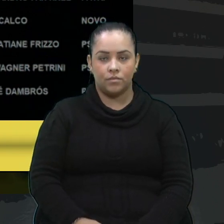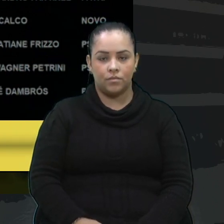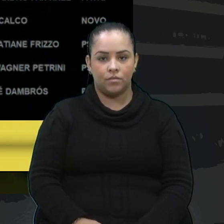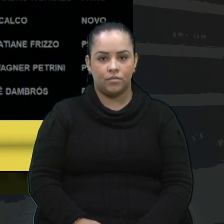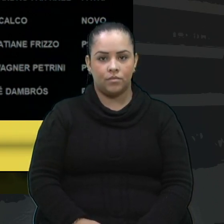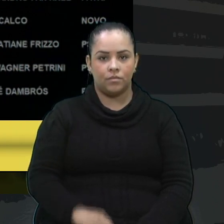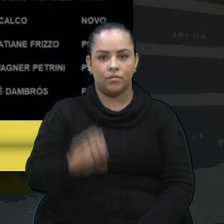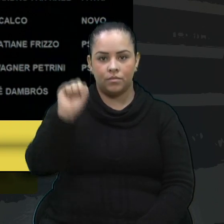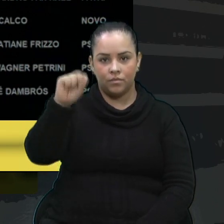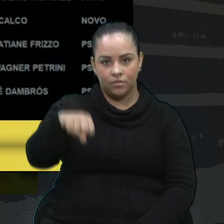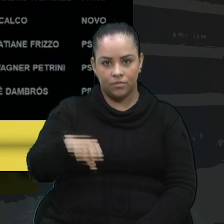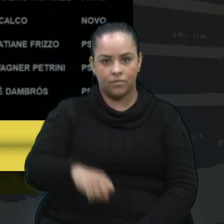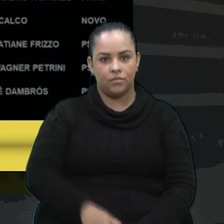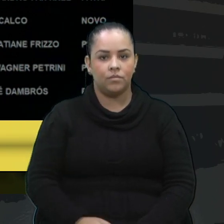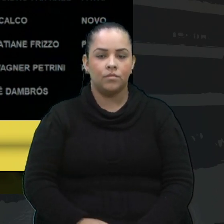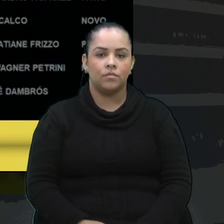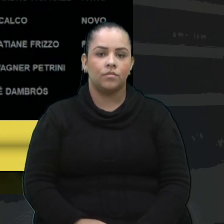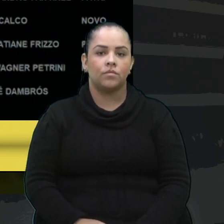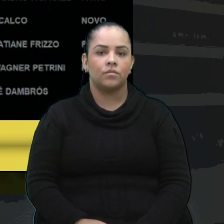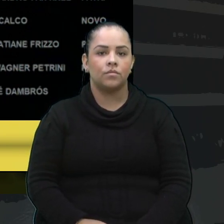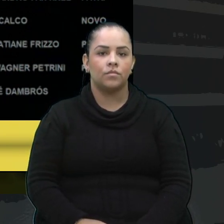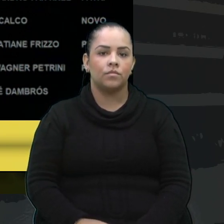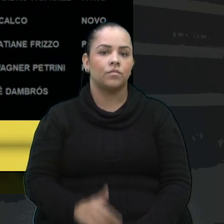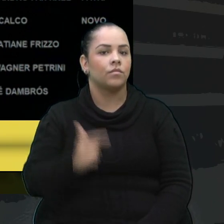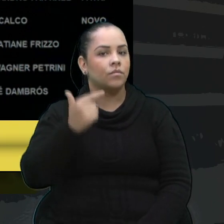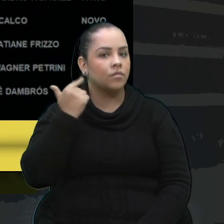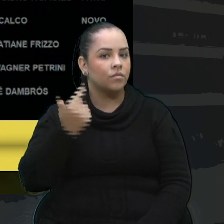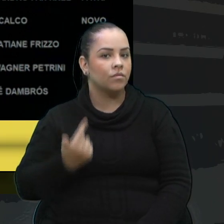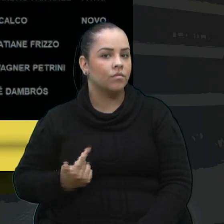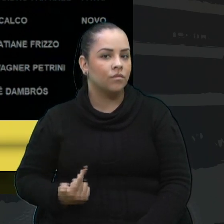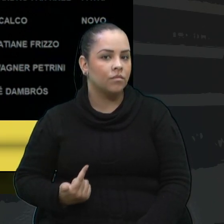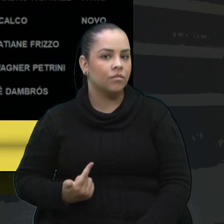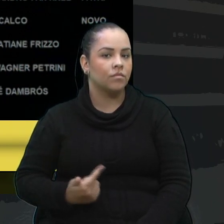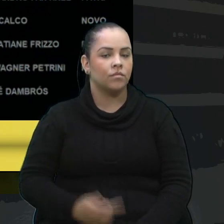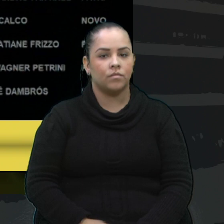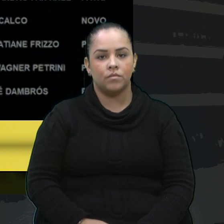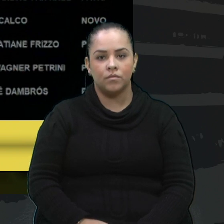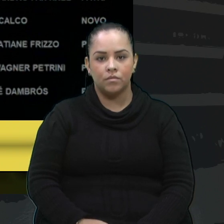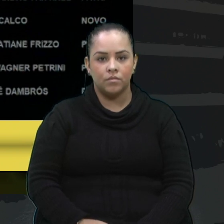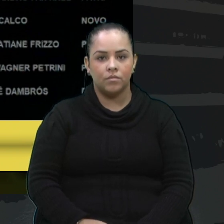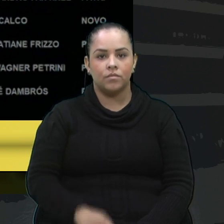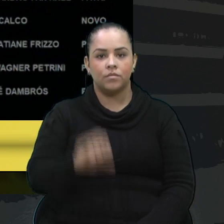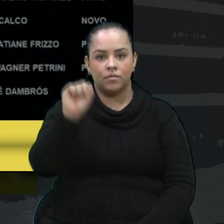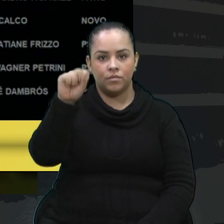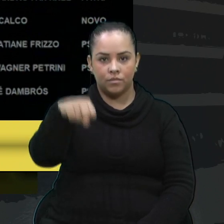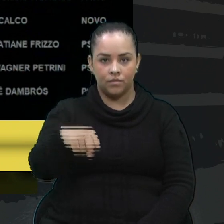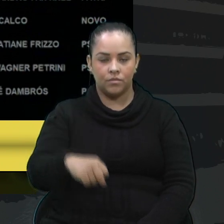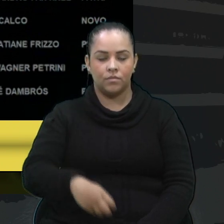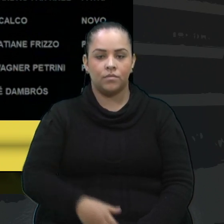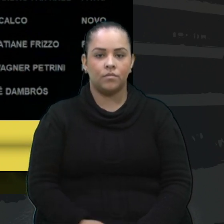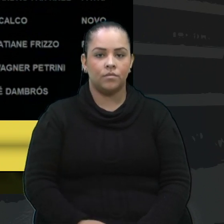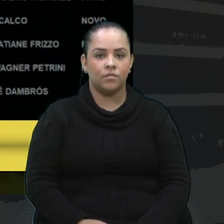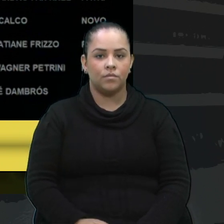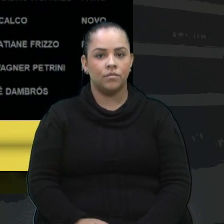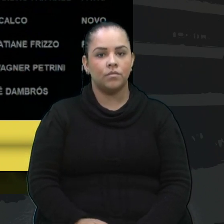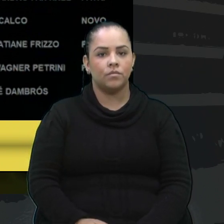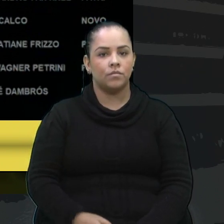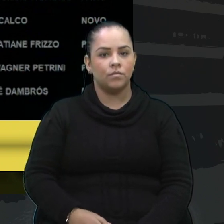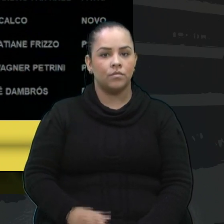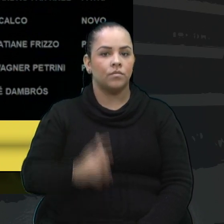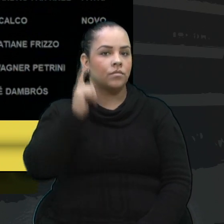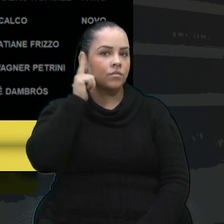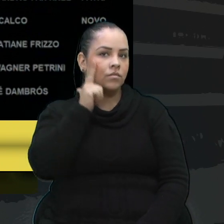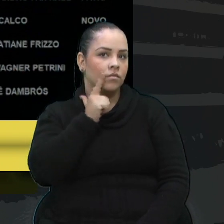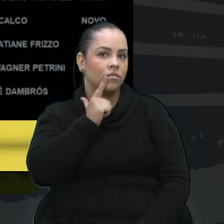Voto sim, senhor presidente. sim, vereadora Gladys Frizzo. Voto sim, senhor presidente. Vota vereador Lucas